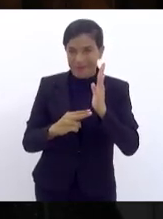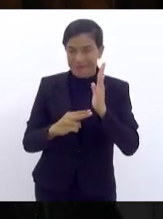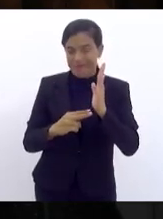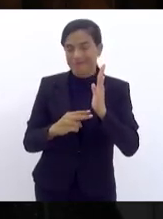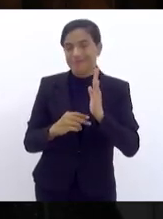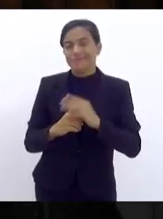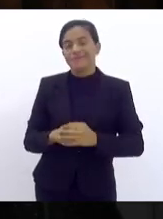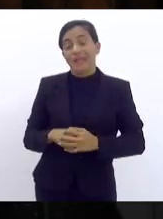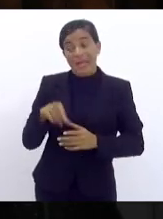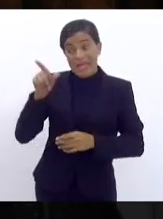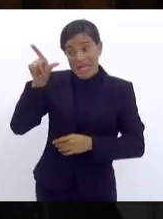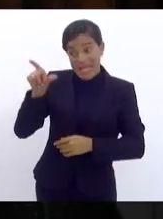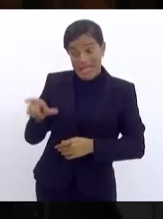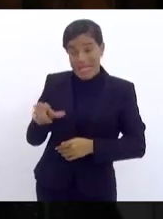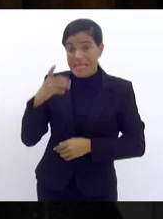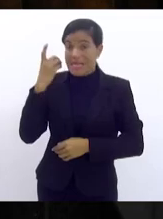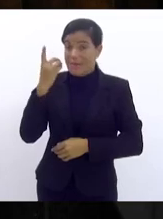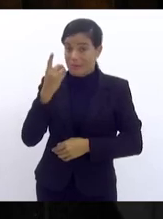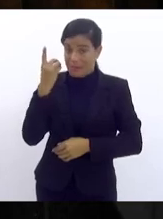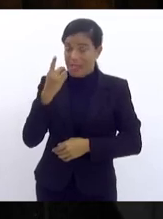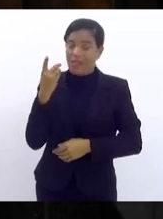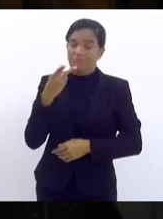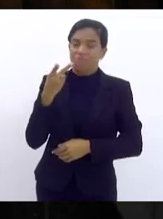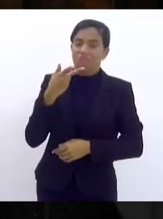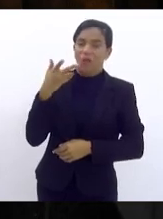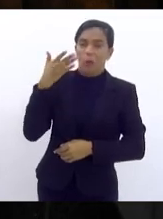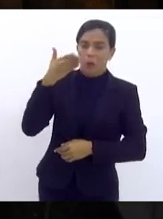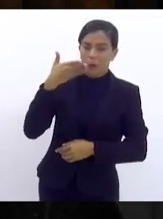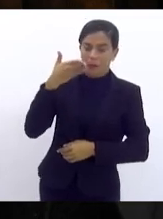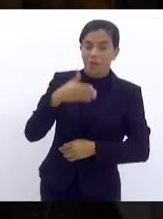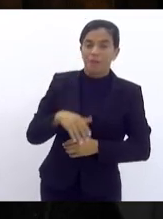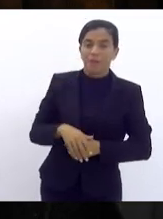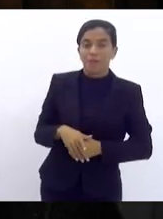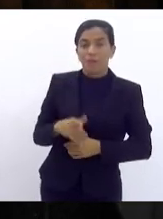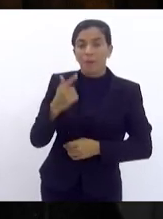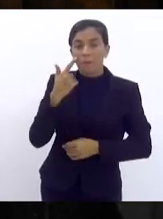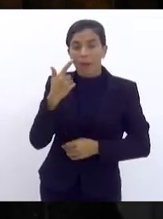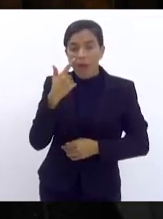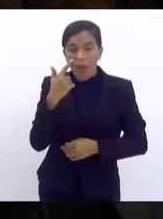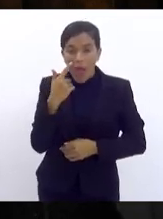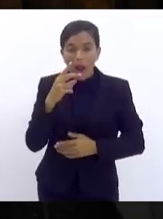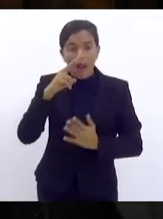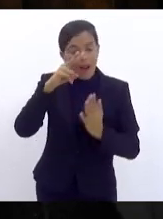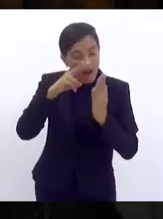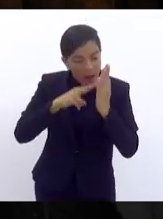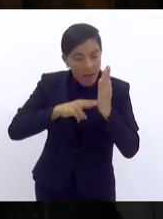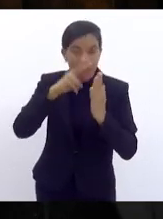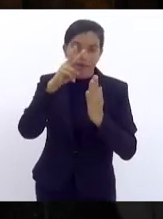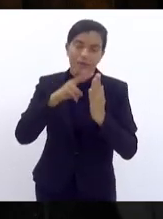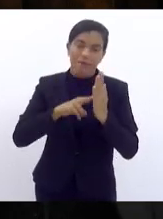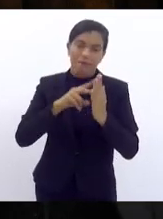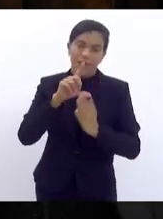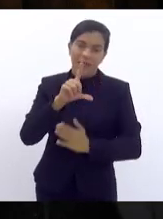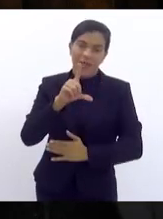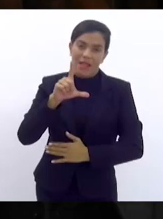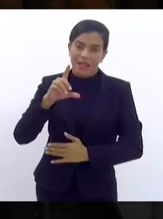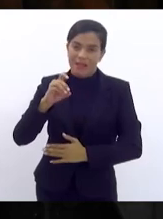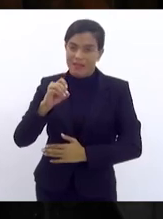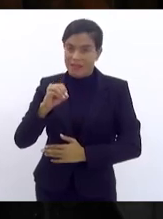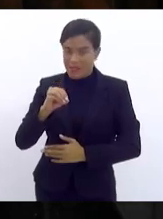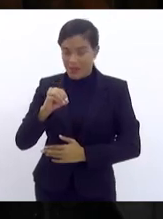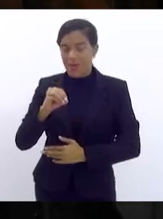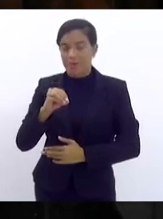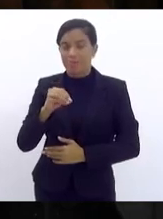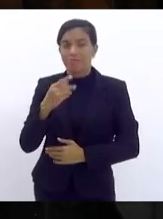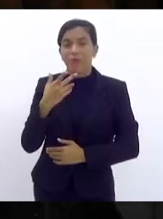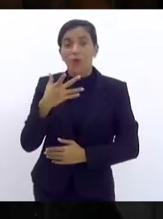diz ele, para apreciar uma das leis orçamentárias, razão pela qual gostaria